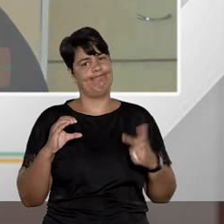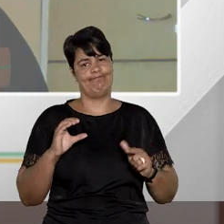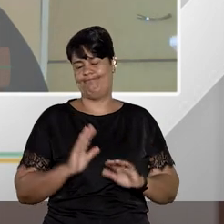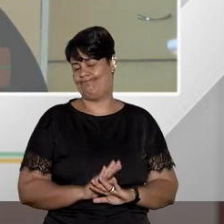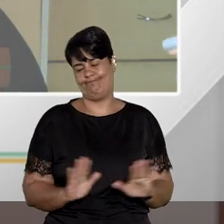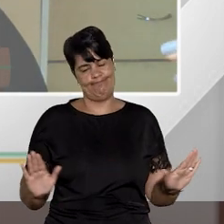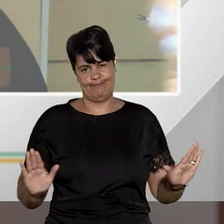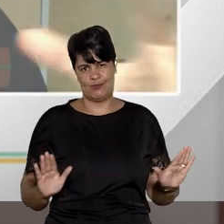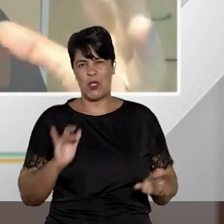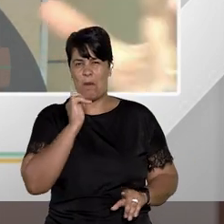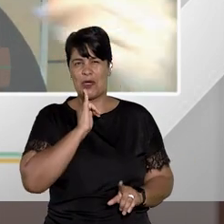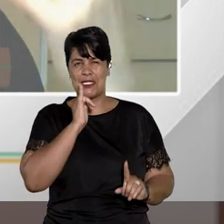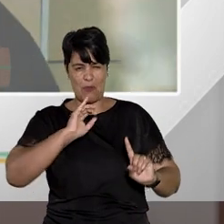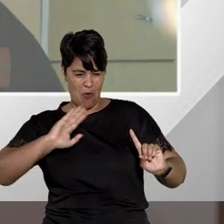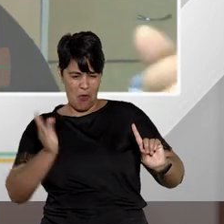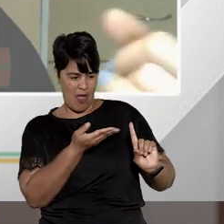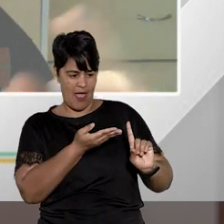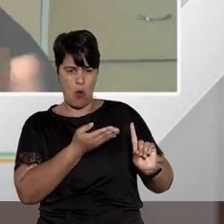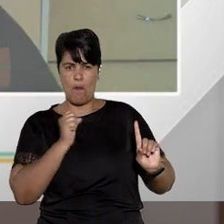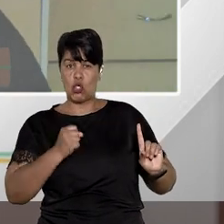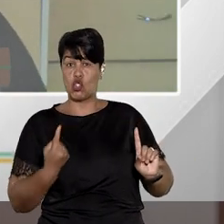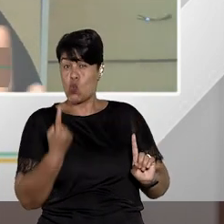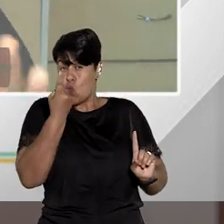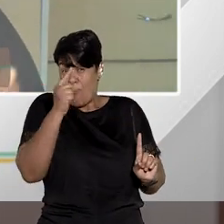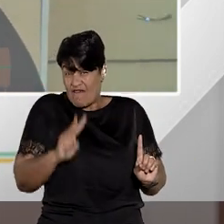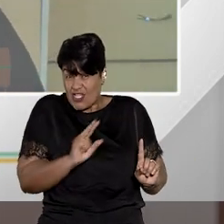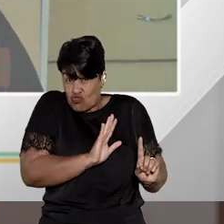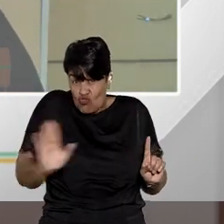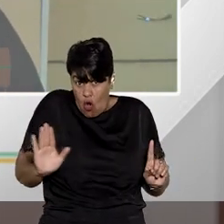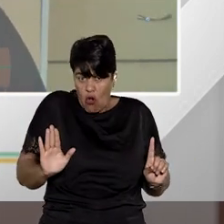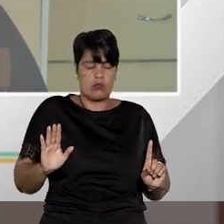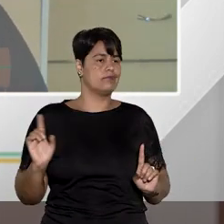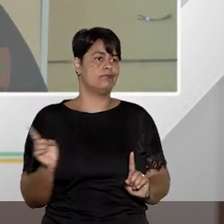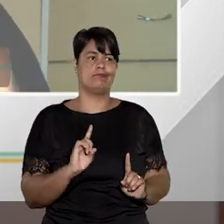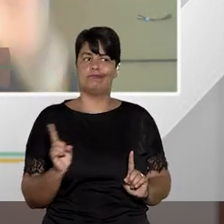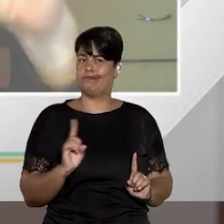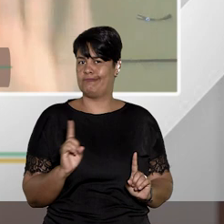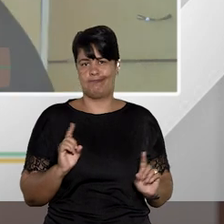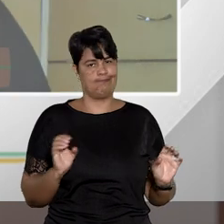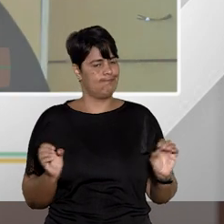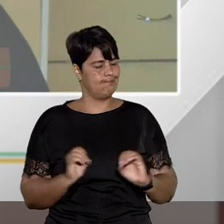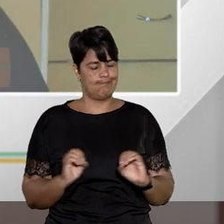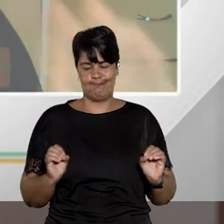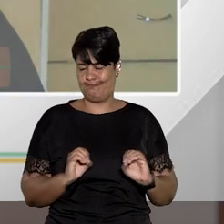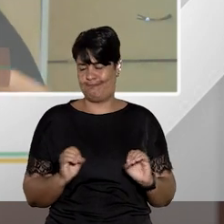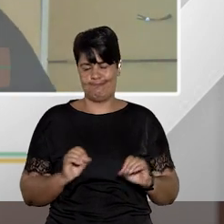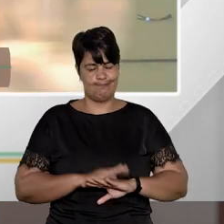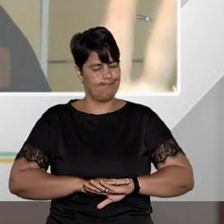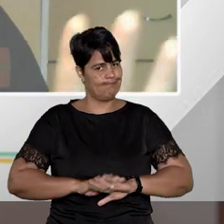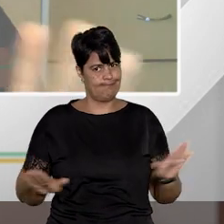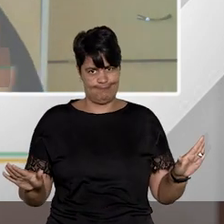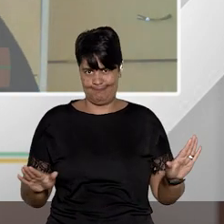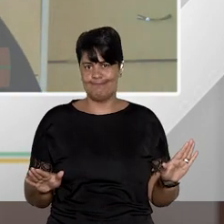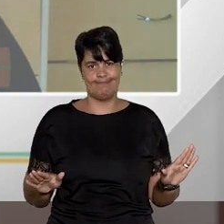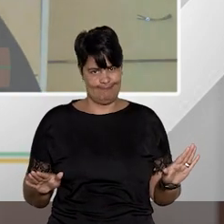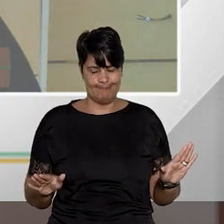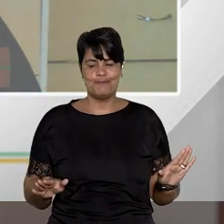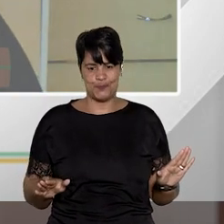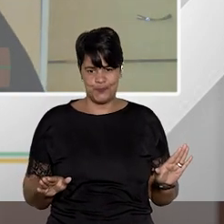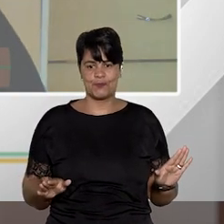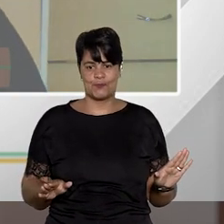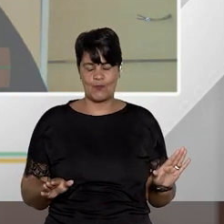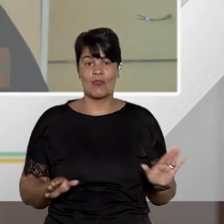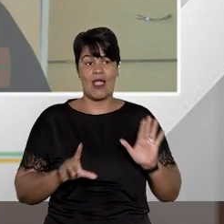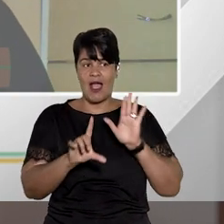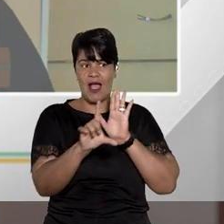cada réu tem direito a interpor um habeas corpus na vida, isso não existe. cota, Não tem uma É, uma cota, ele acabou, você não tem mais direito. Não